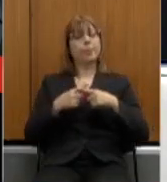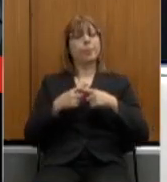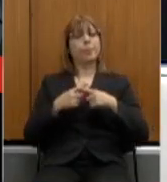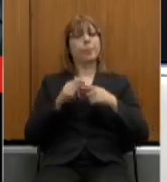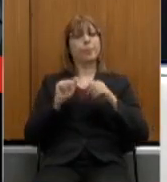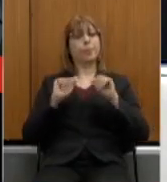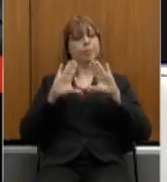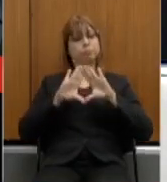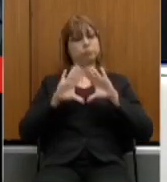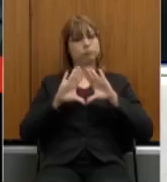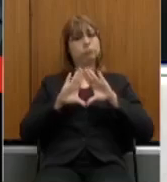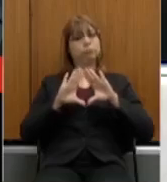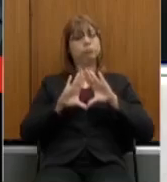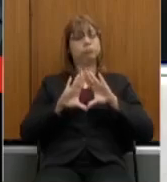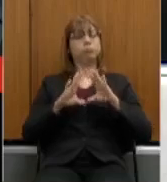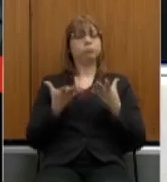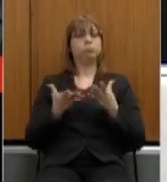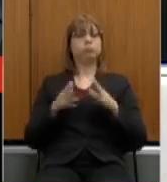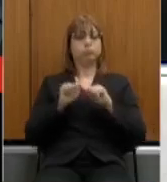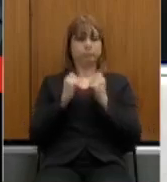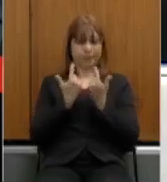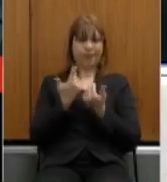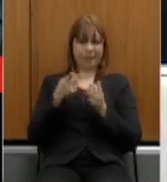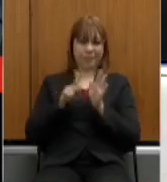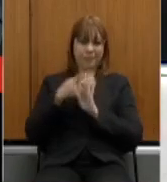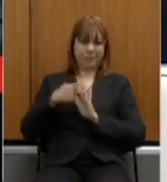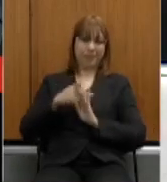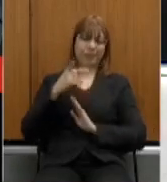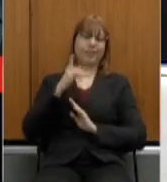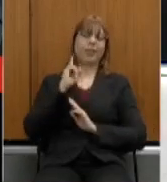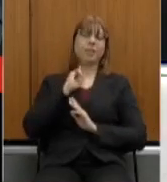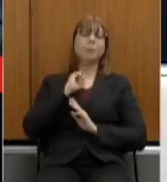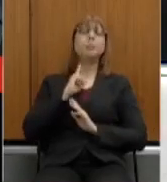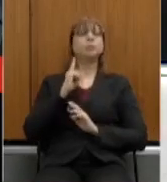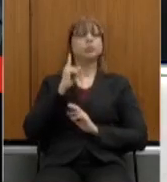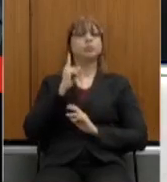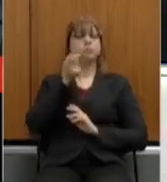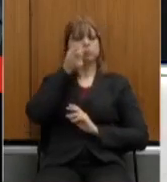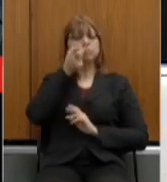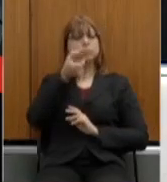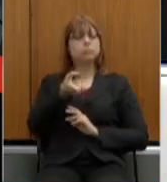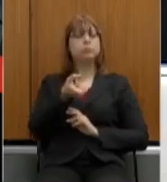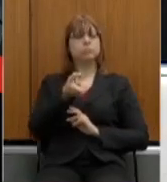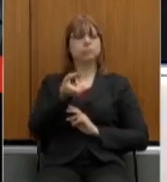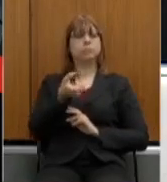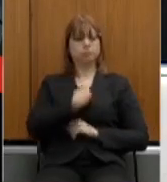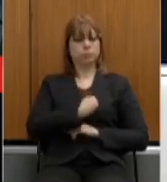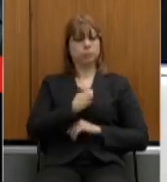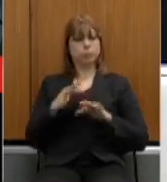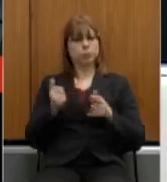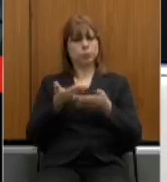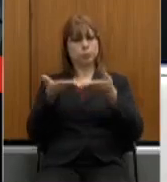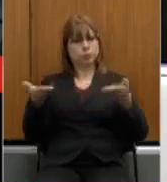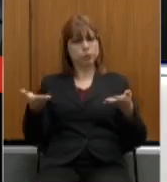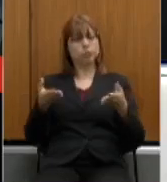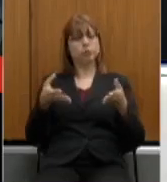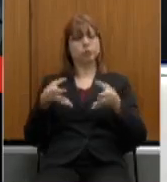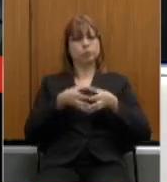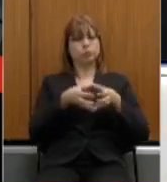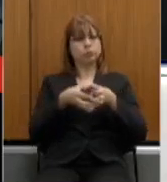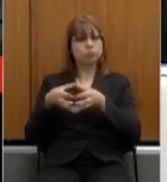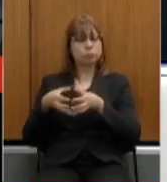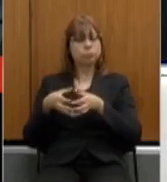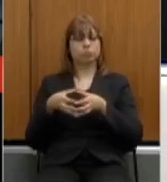preocupação muito grande com essa questão da participação popular e da participação das instituições organizadas e